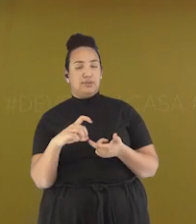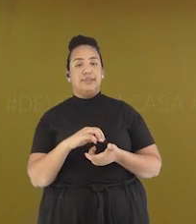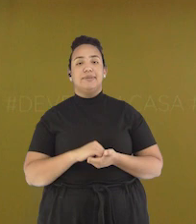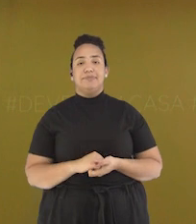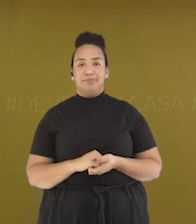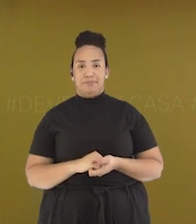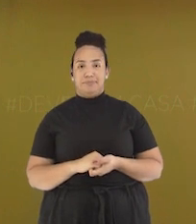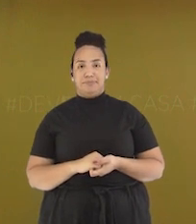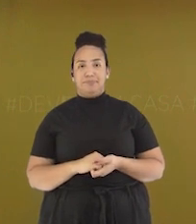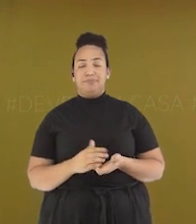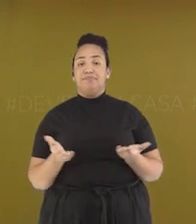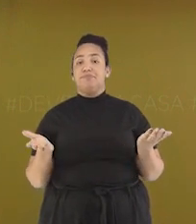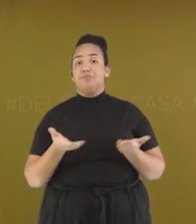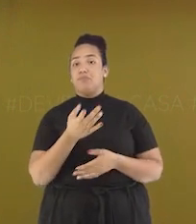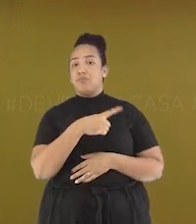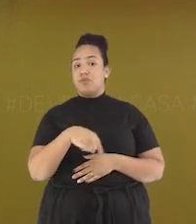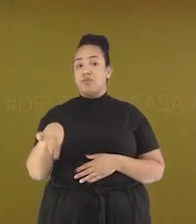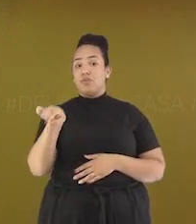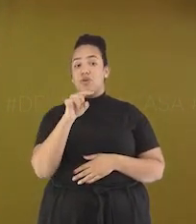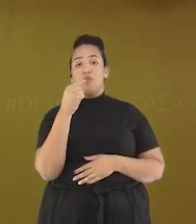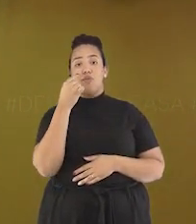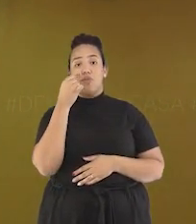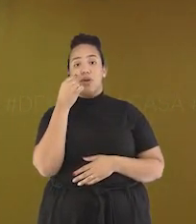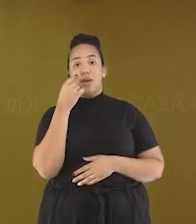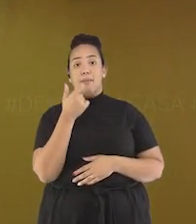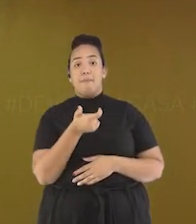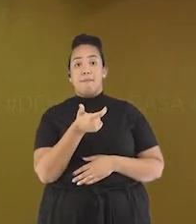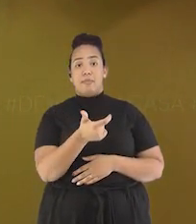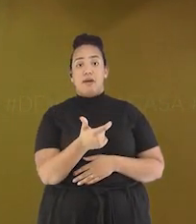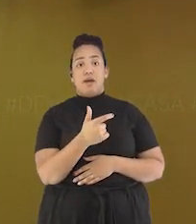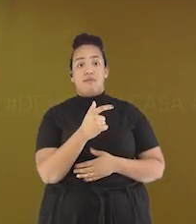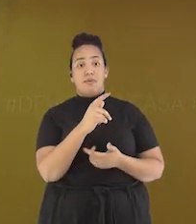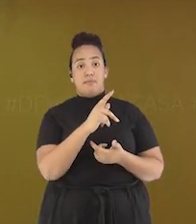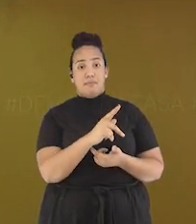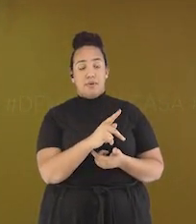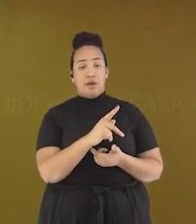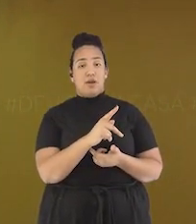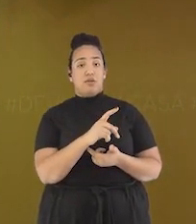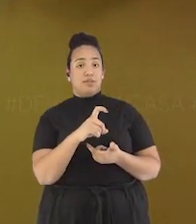agora vamos ver as palavras paroxítonas